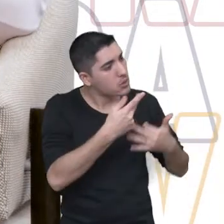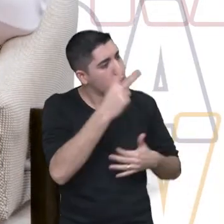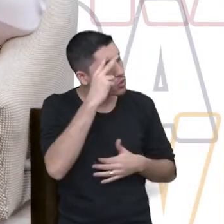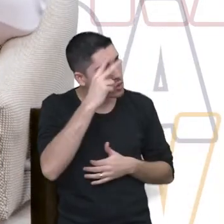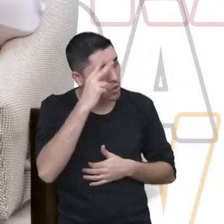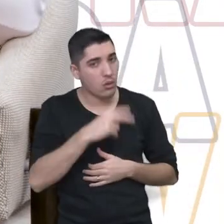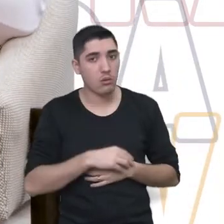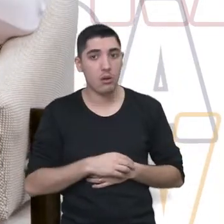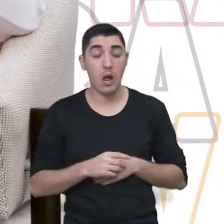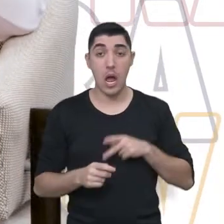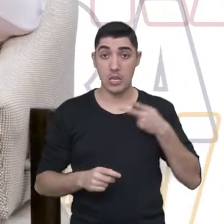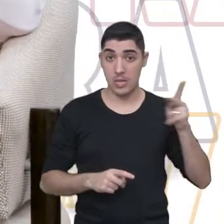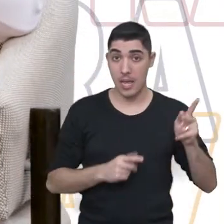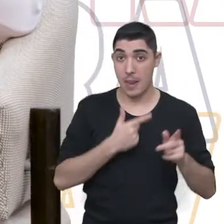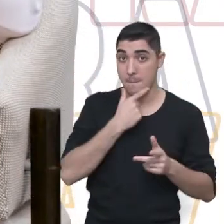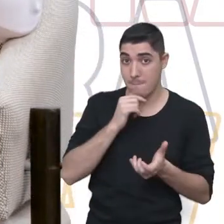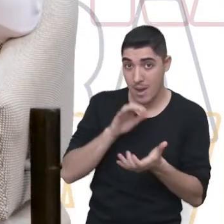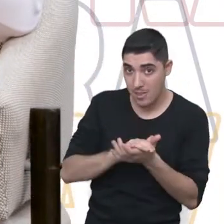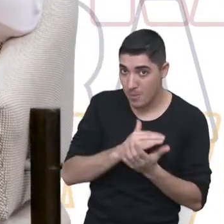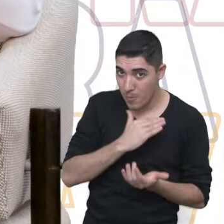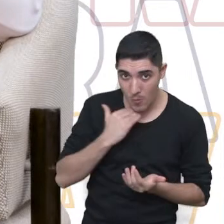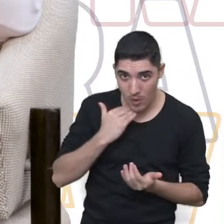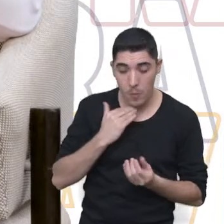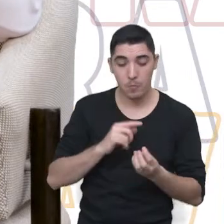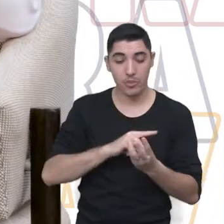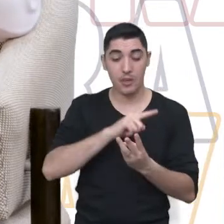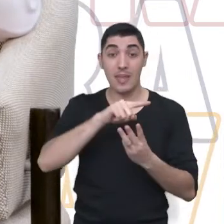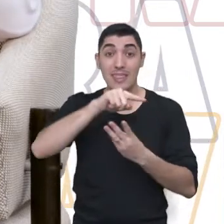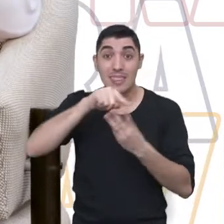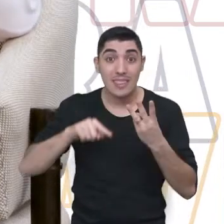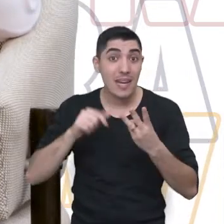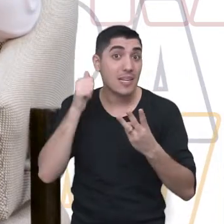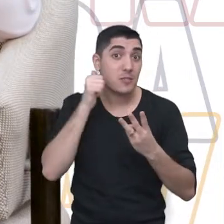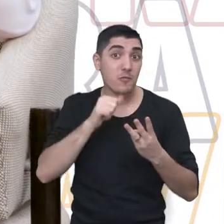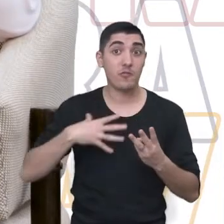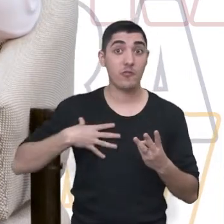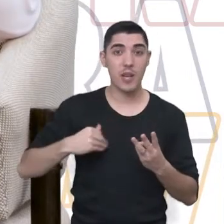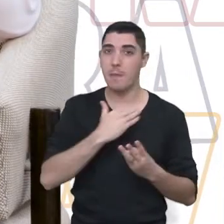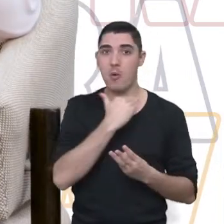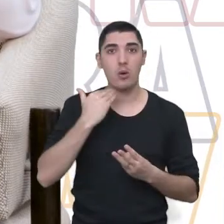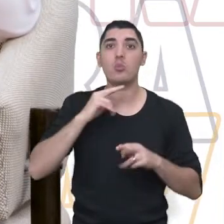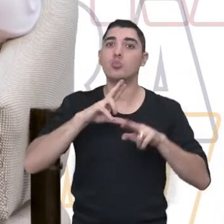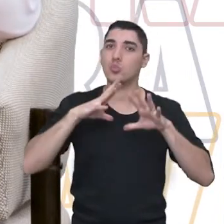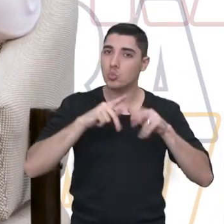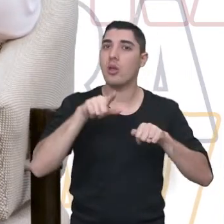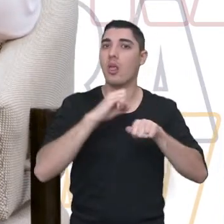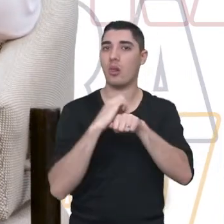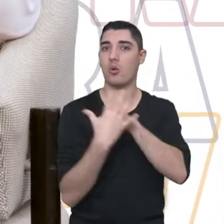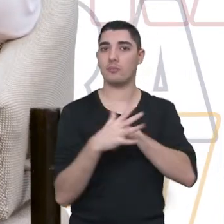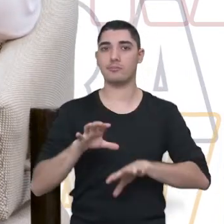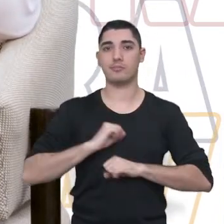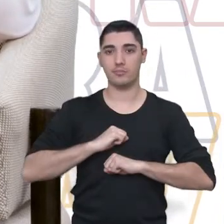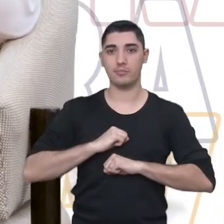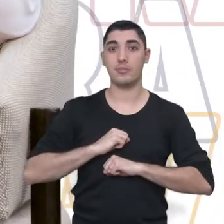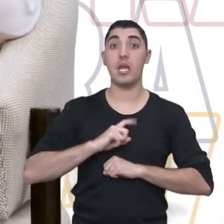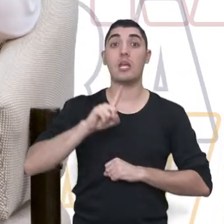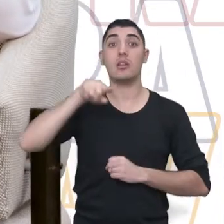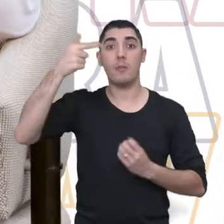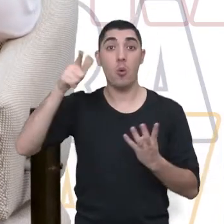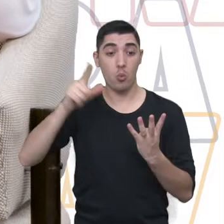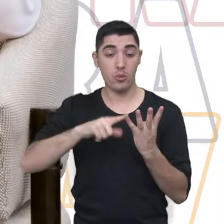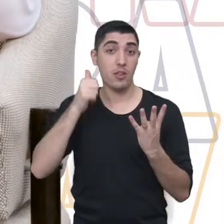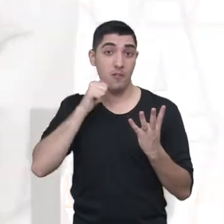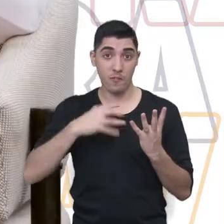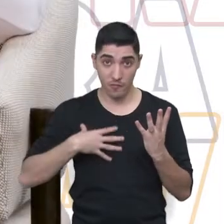a sua história. Então, ela havia perdido um marido e três filhas na Covid, tudo com Covid. E tinha a quarta e a última filha que estava